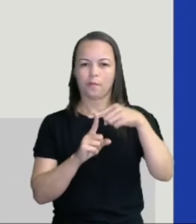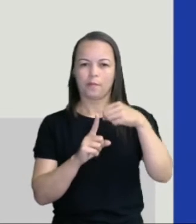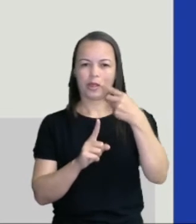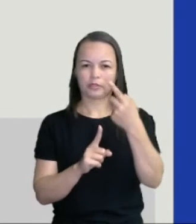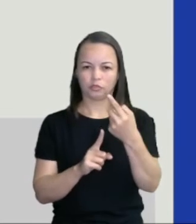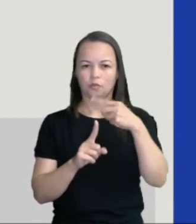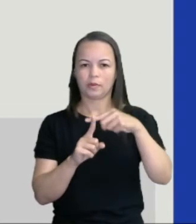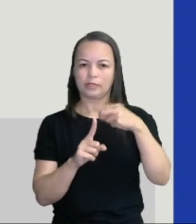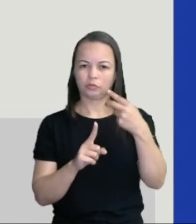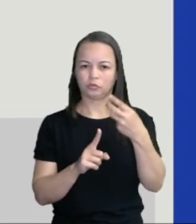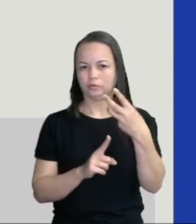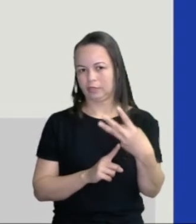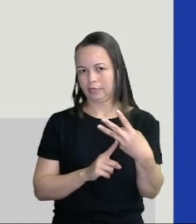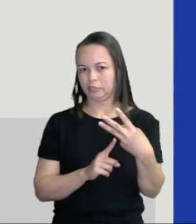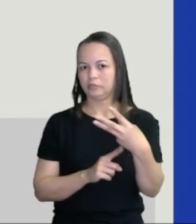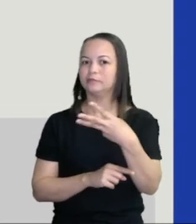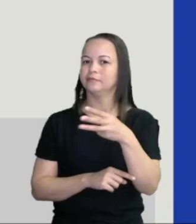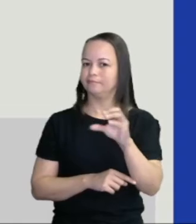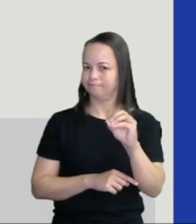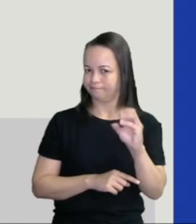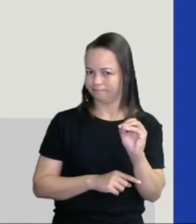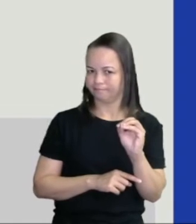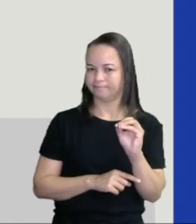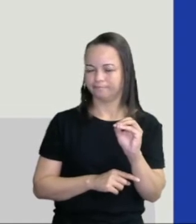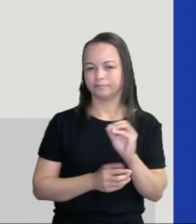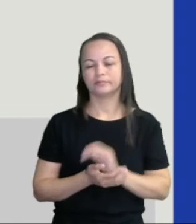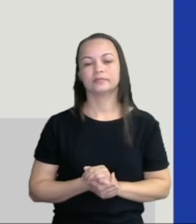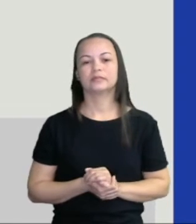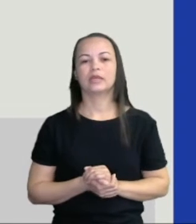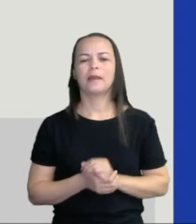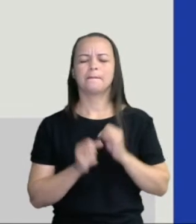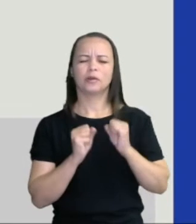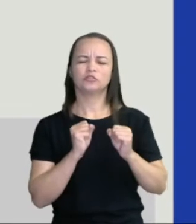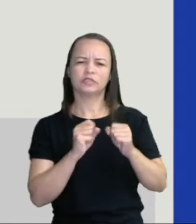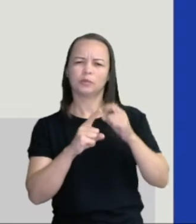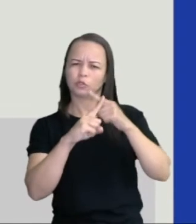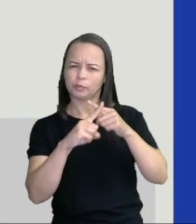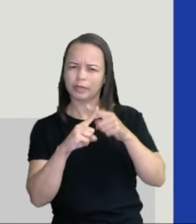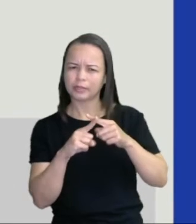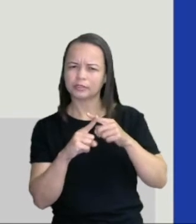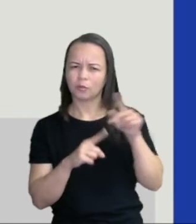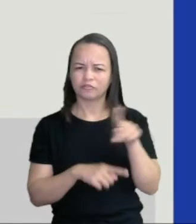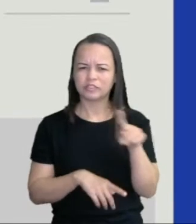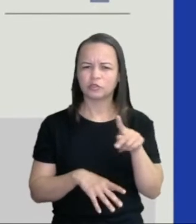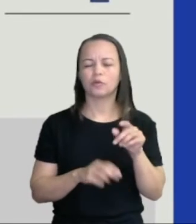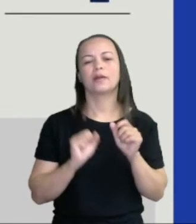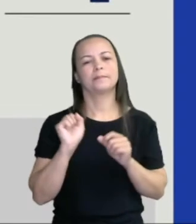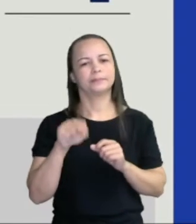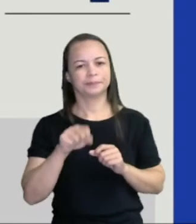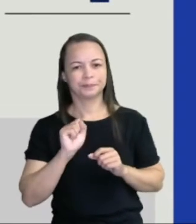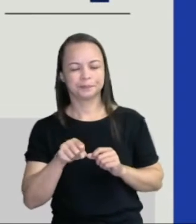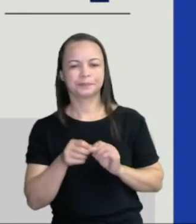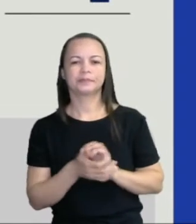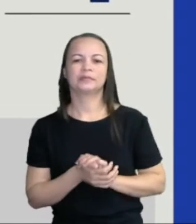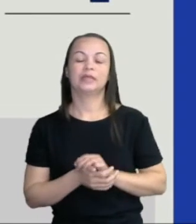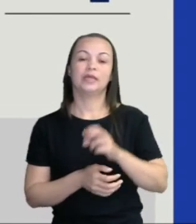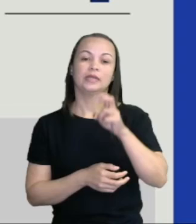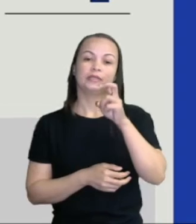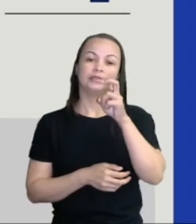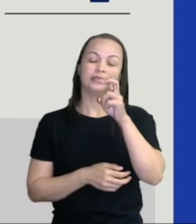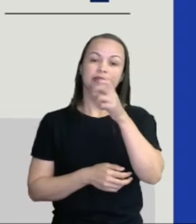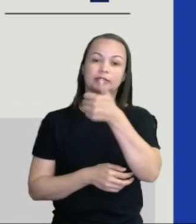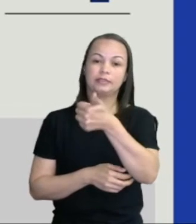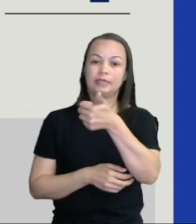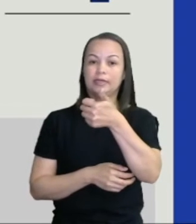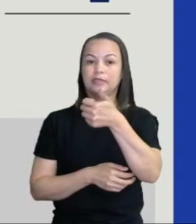três. Trezentos. Opa! Posso fazer por multiplicação, professora? Pode fazer por multiplicação. 150 vezes